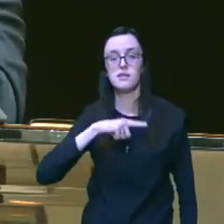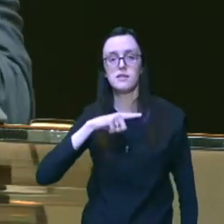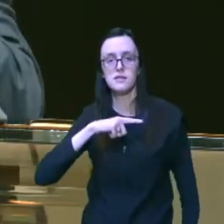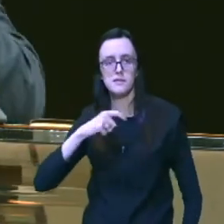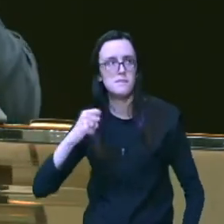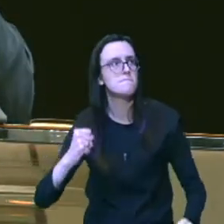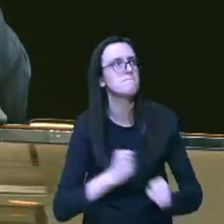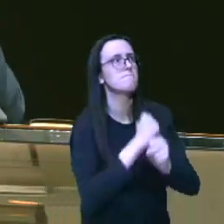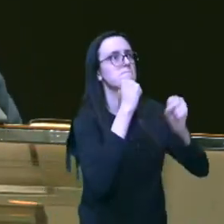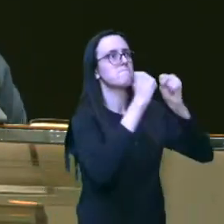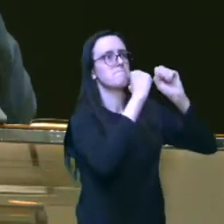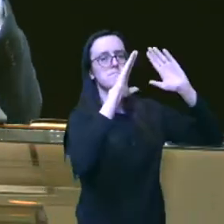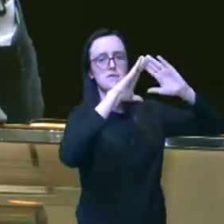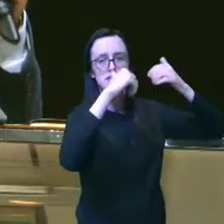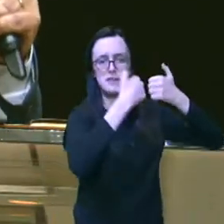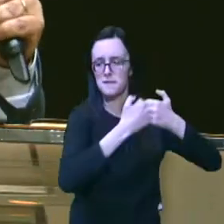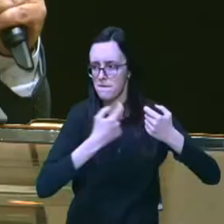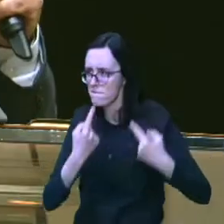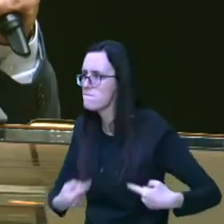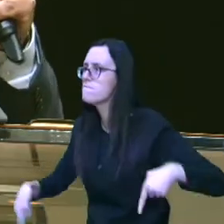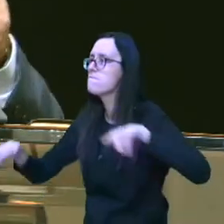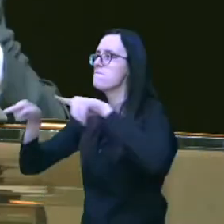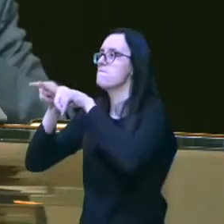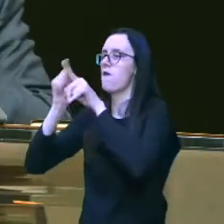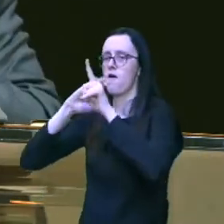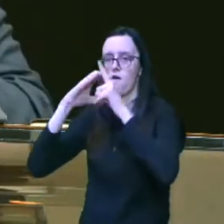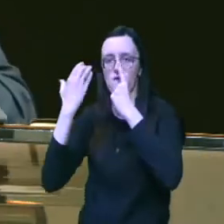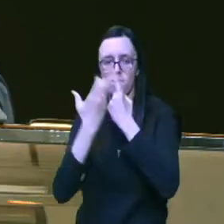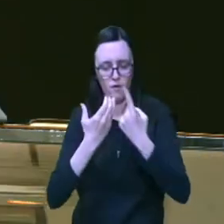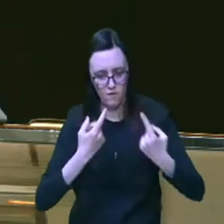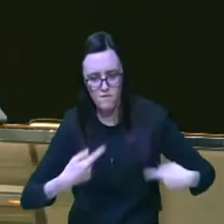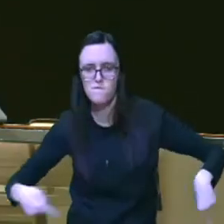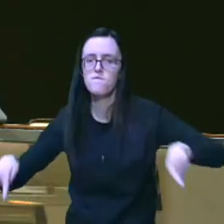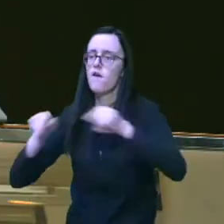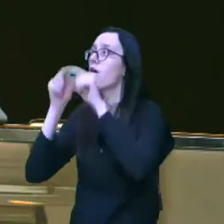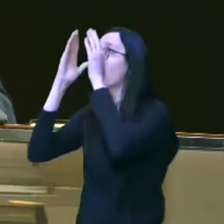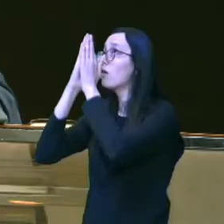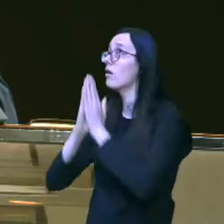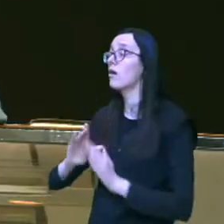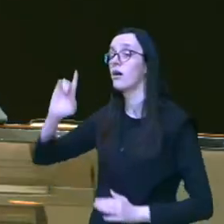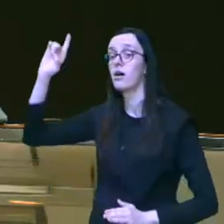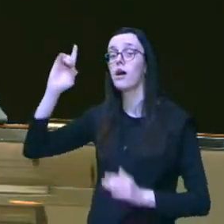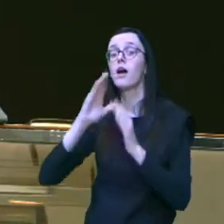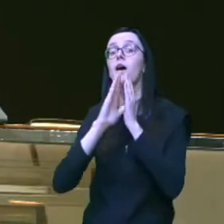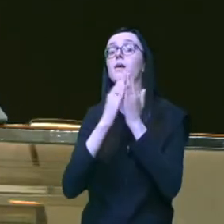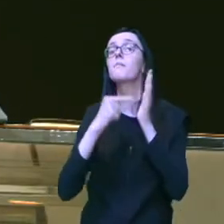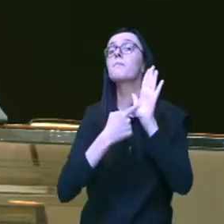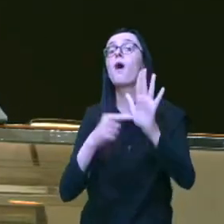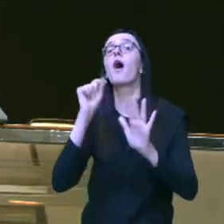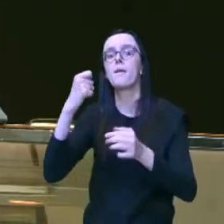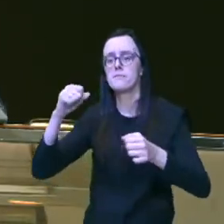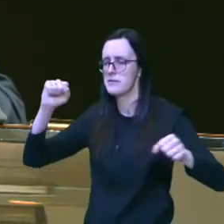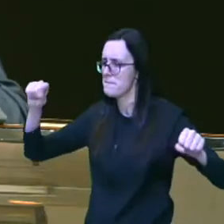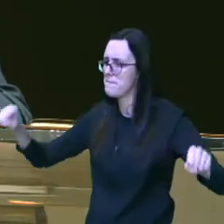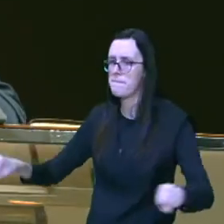templo quando Ezequias restaura a adoração ao Senhor a Bíblia vai dizer que ele tem que destruir a serpente de bronze